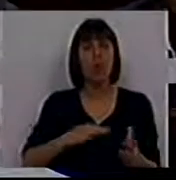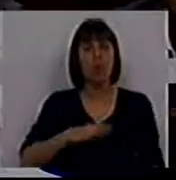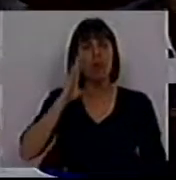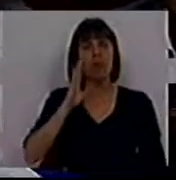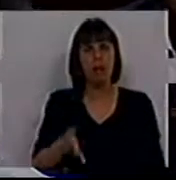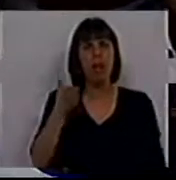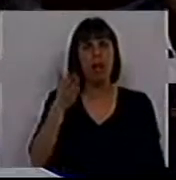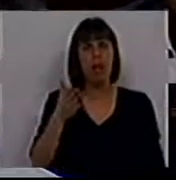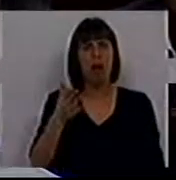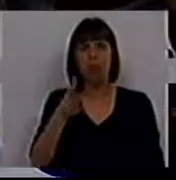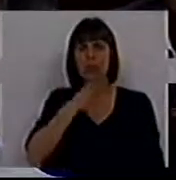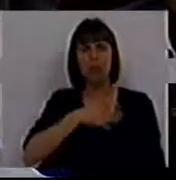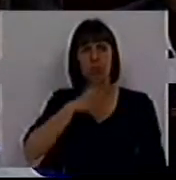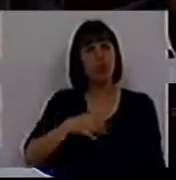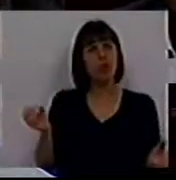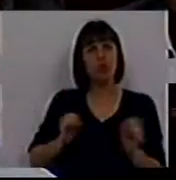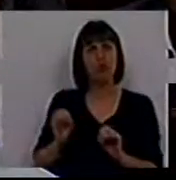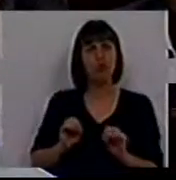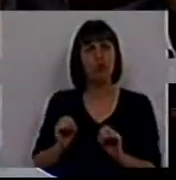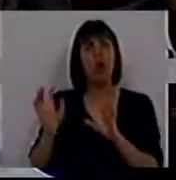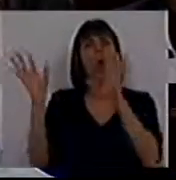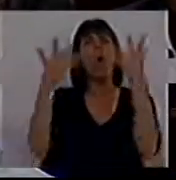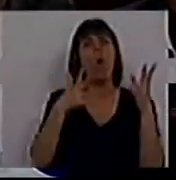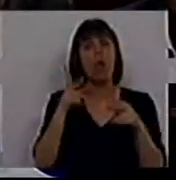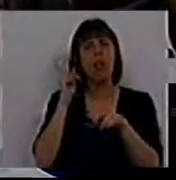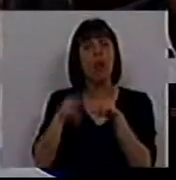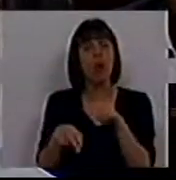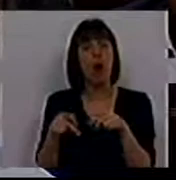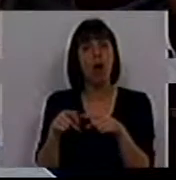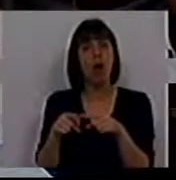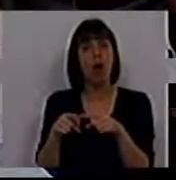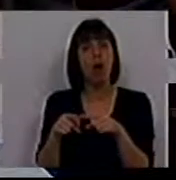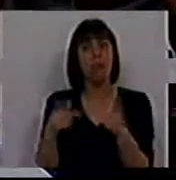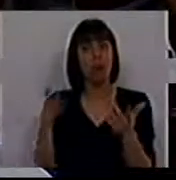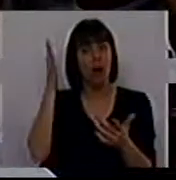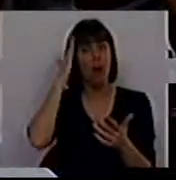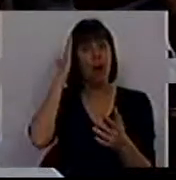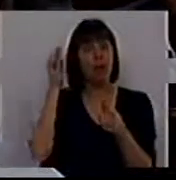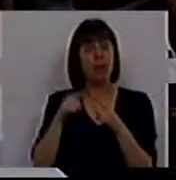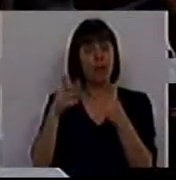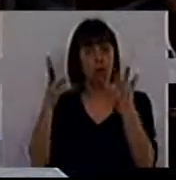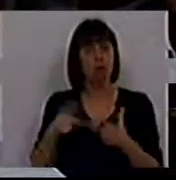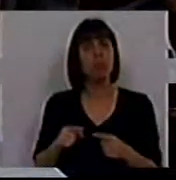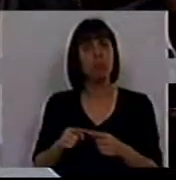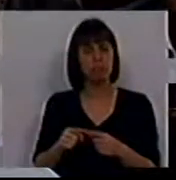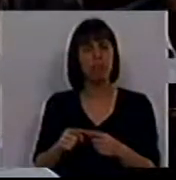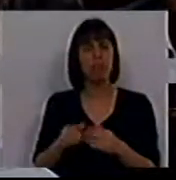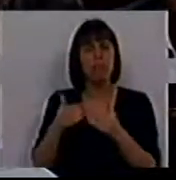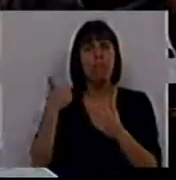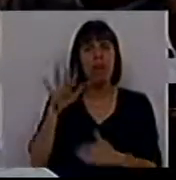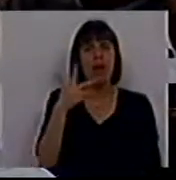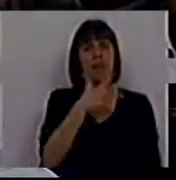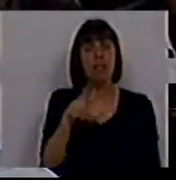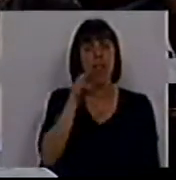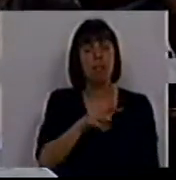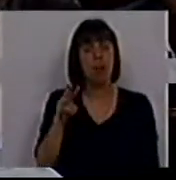Sr. sabe e não nos explica onde é que vai cortar, e está previsto neste orçamento, mais